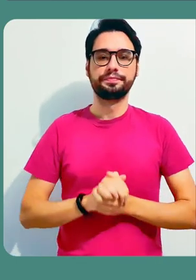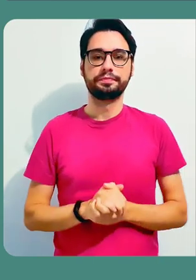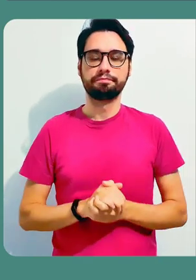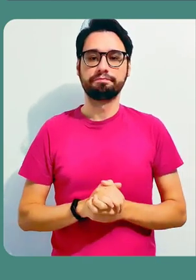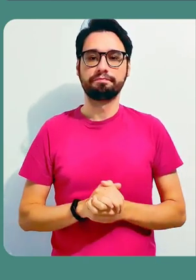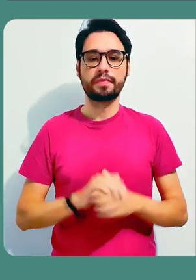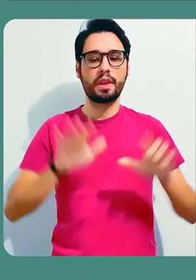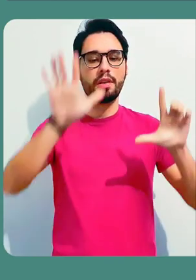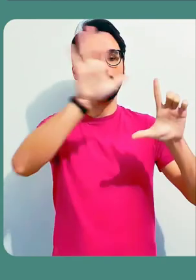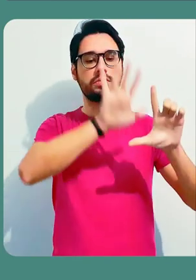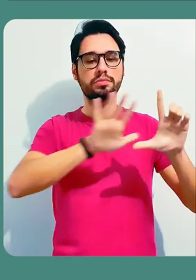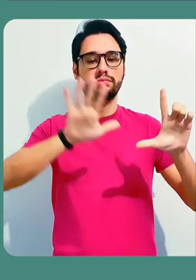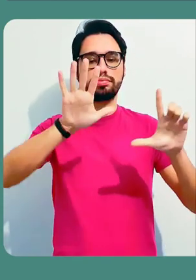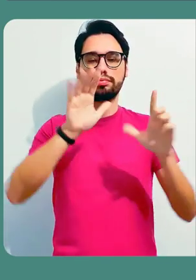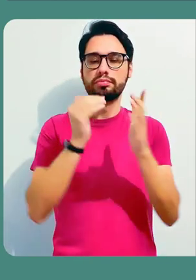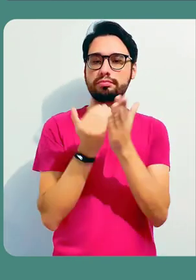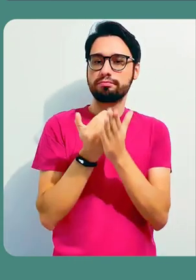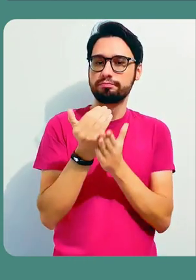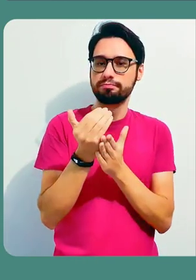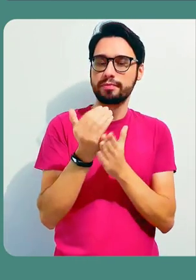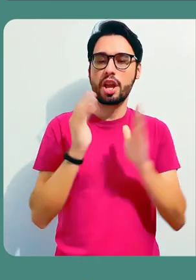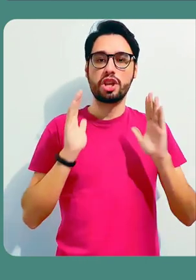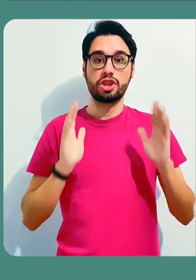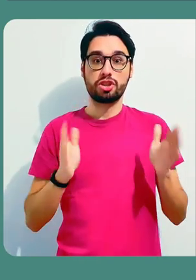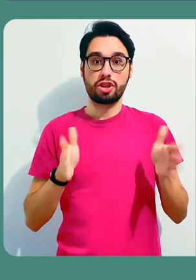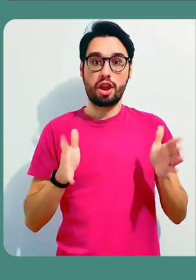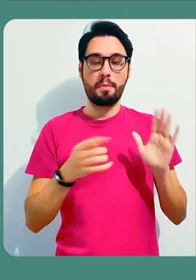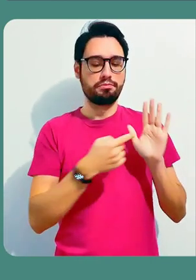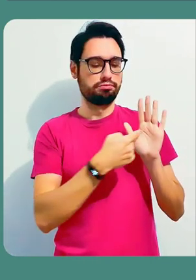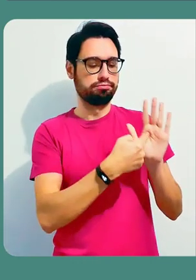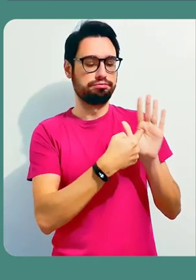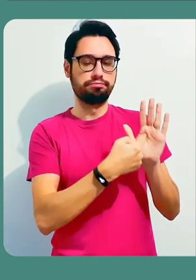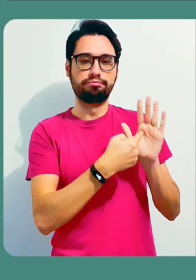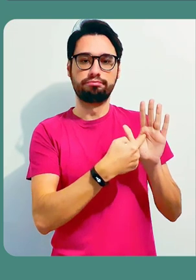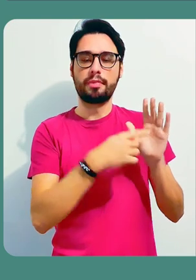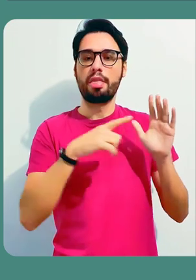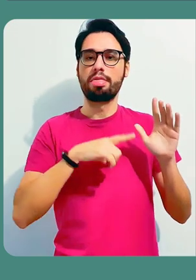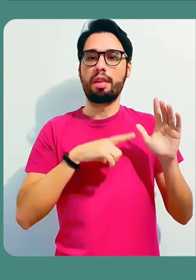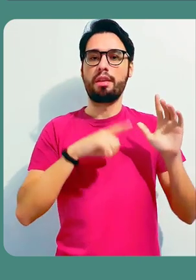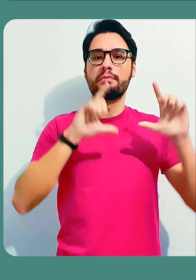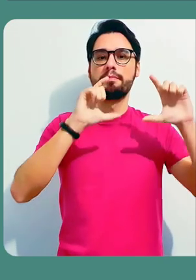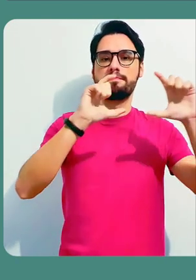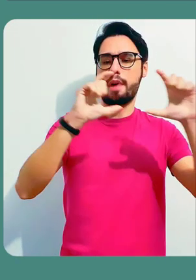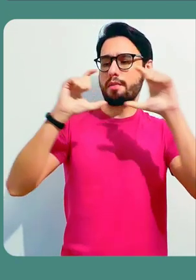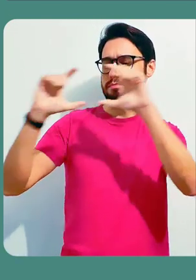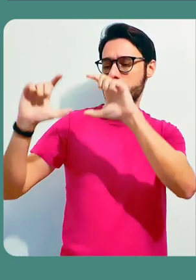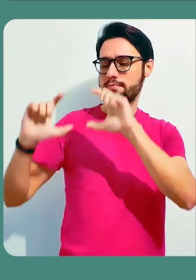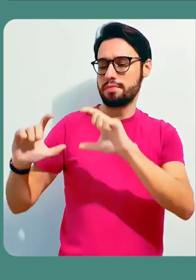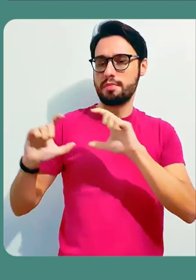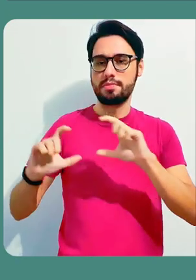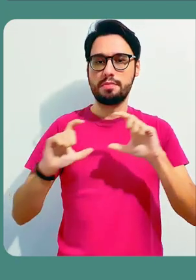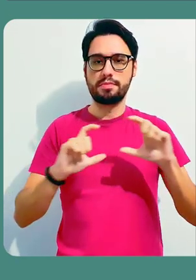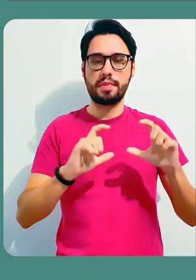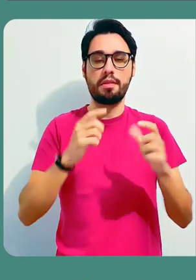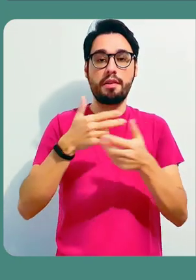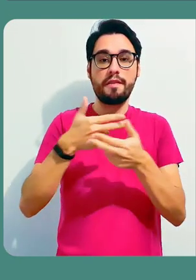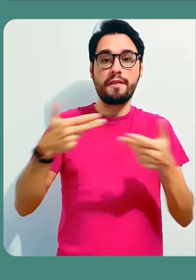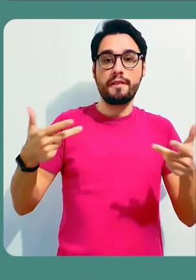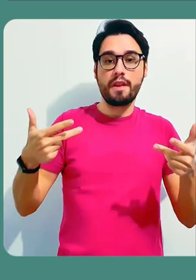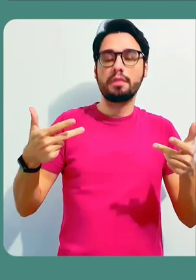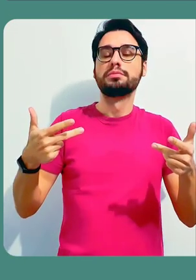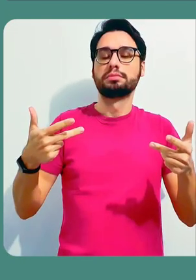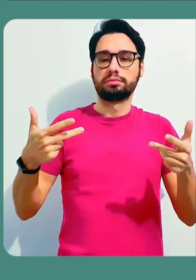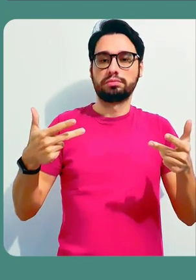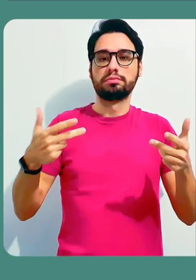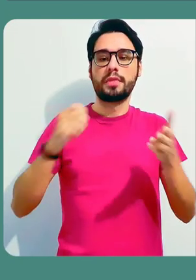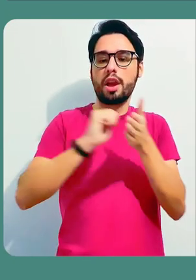a partir do seguinte endereço eletrônico, padlet.com. Aqui na página inicial do Padlet, ele já mostra para a